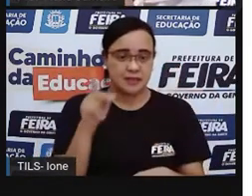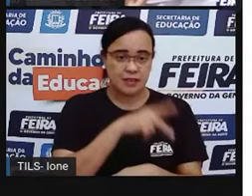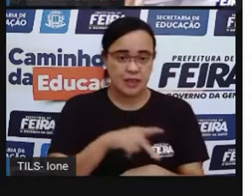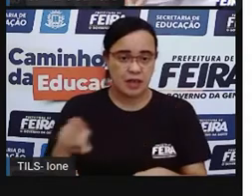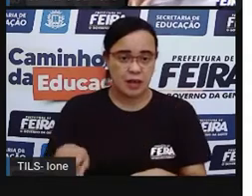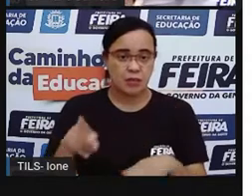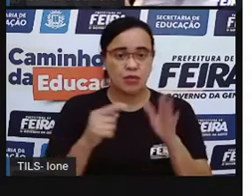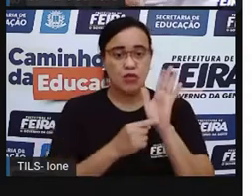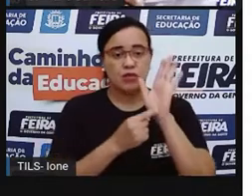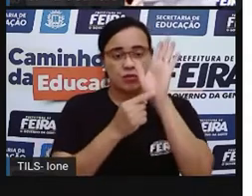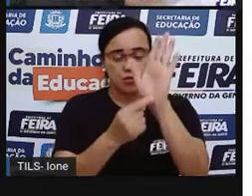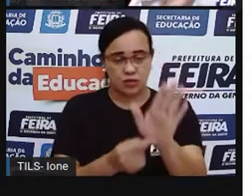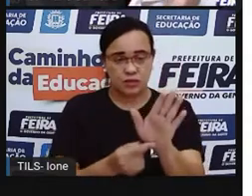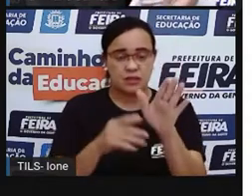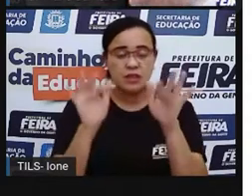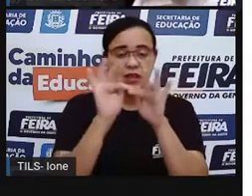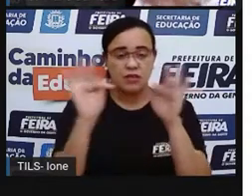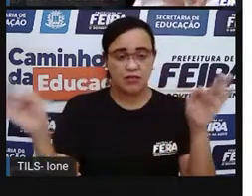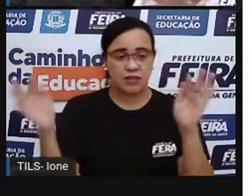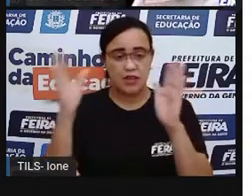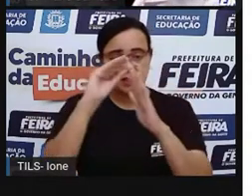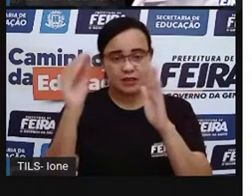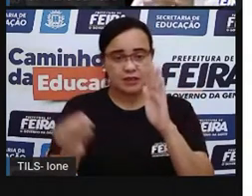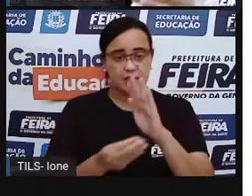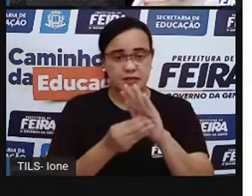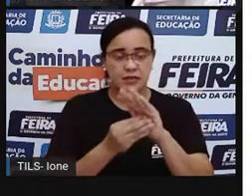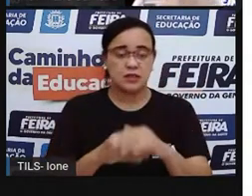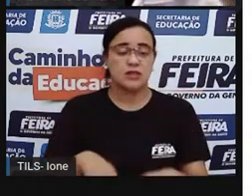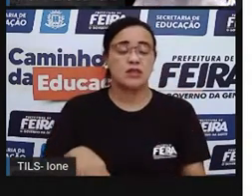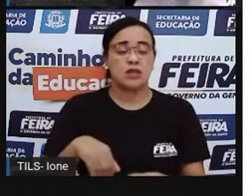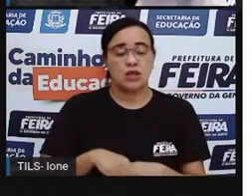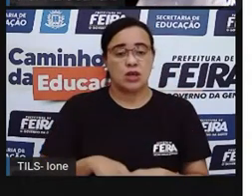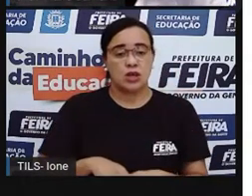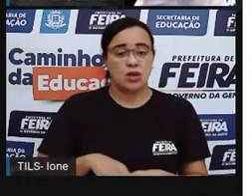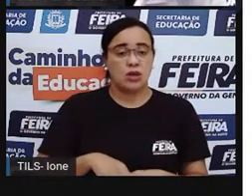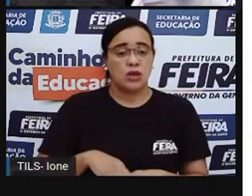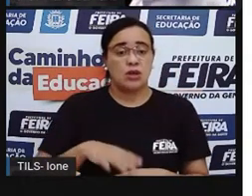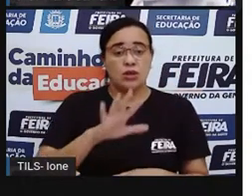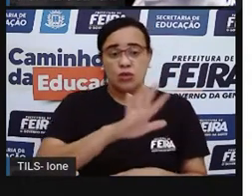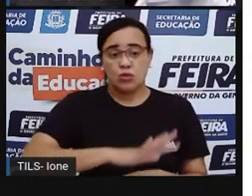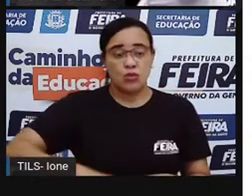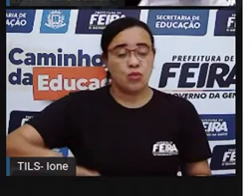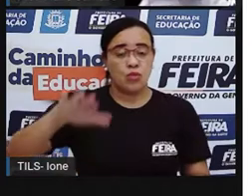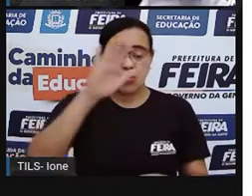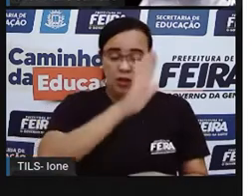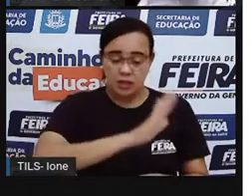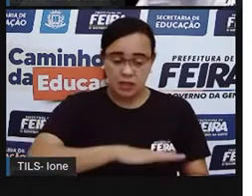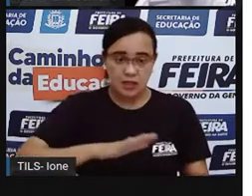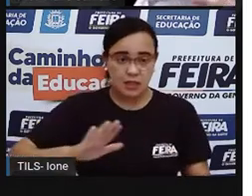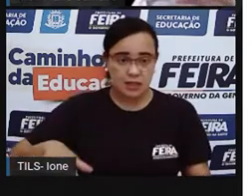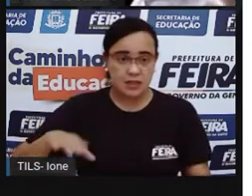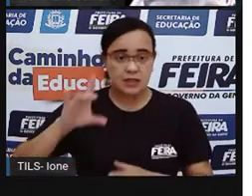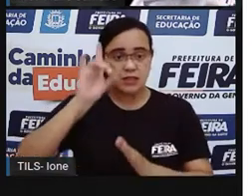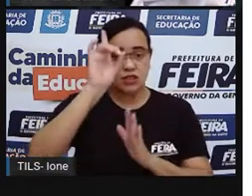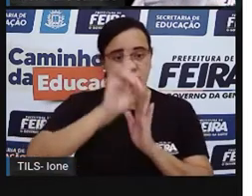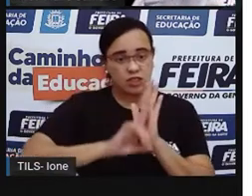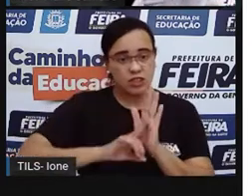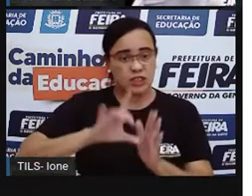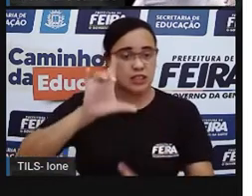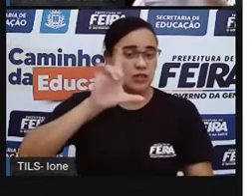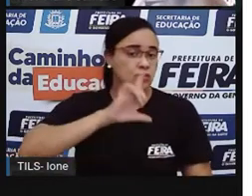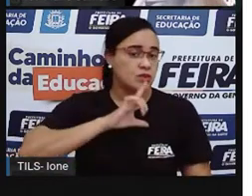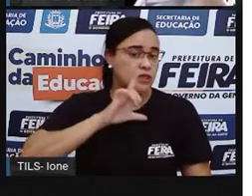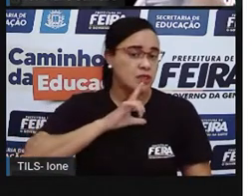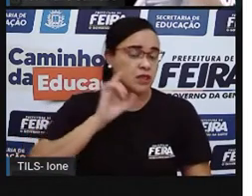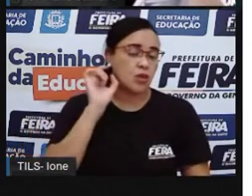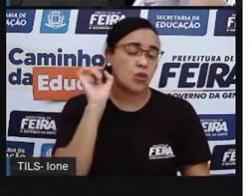completem essa frase, ó. Toda criança tem direito a... O que é que você imagina que toda criança